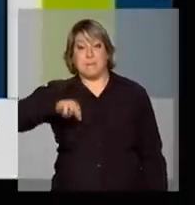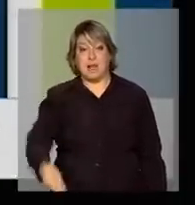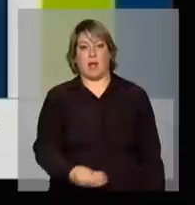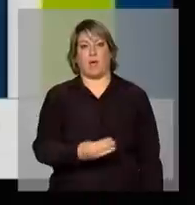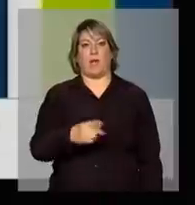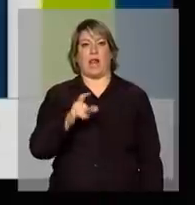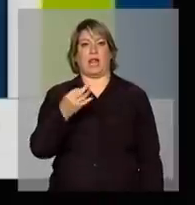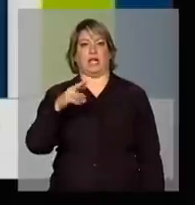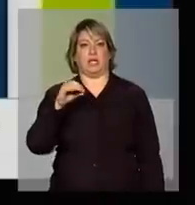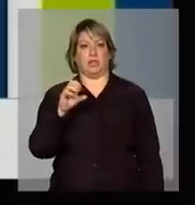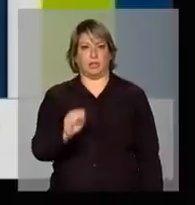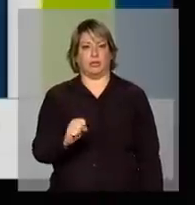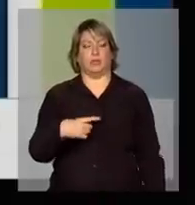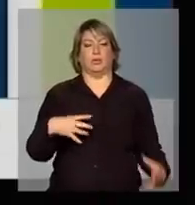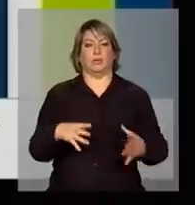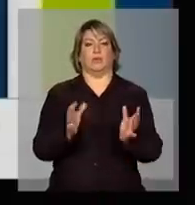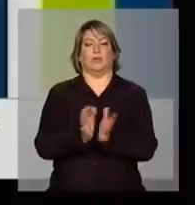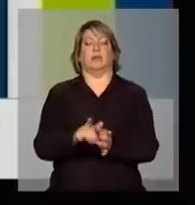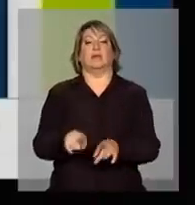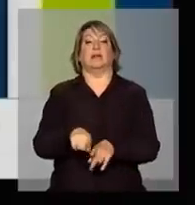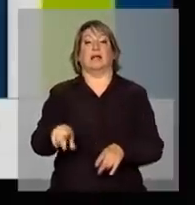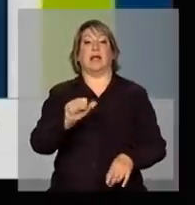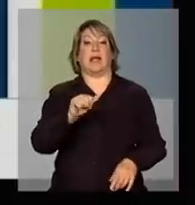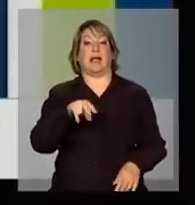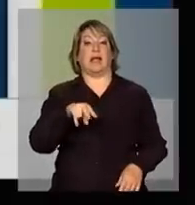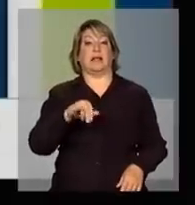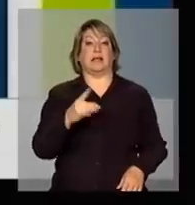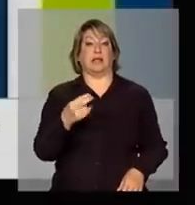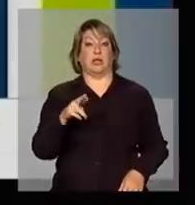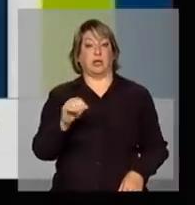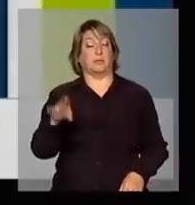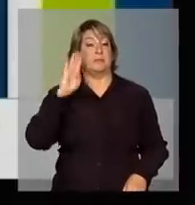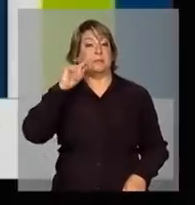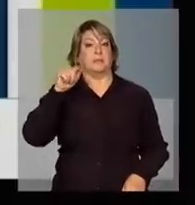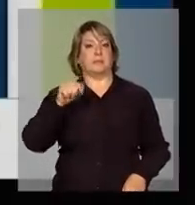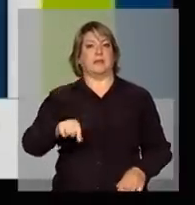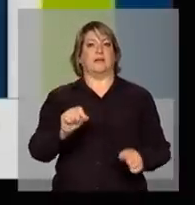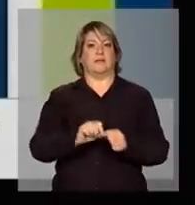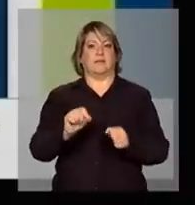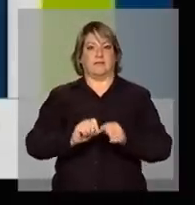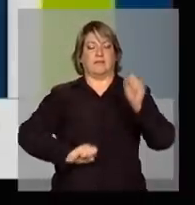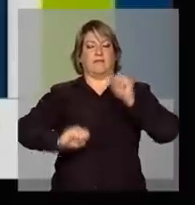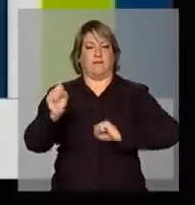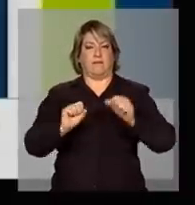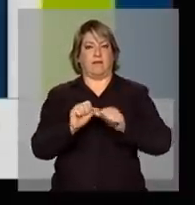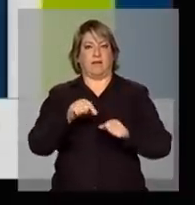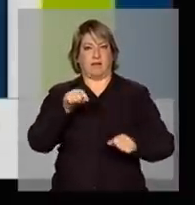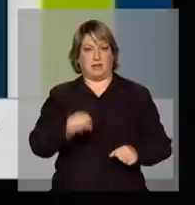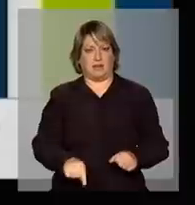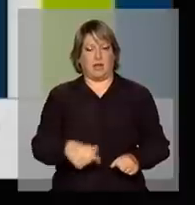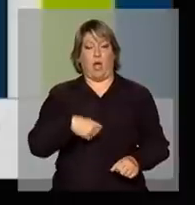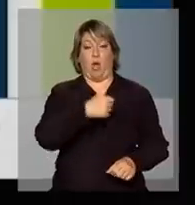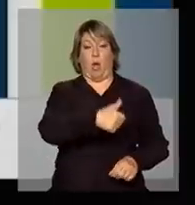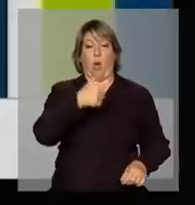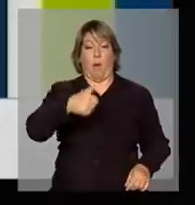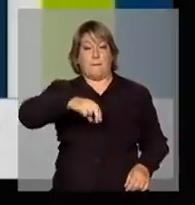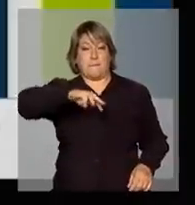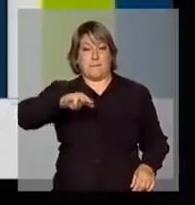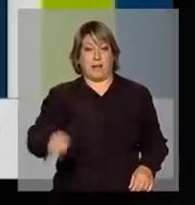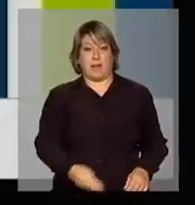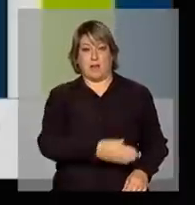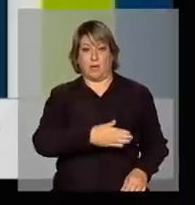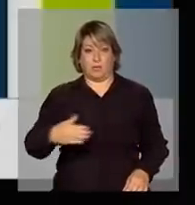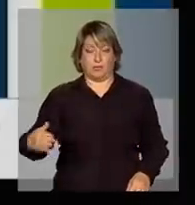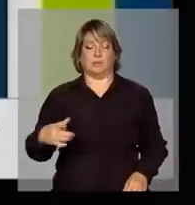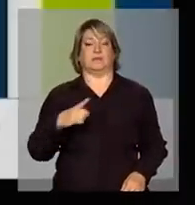onde o anidro vai ser a principal produção, 11,3 milhões, ou seja, 15,4